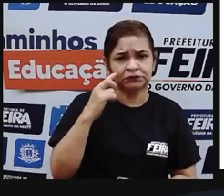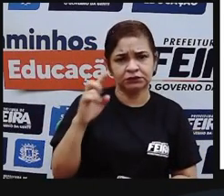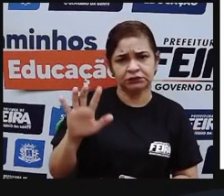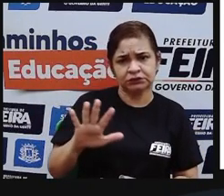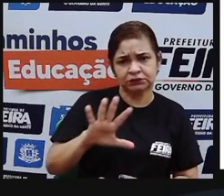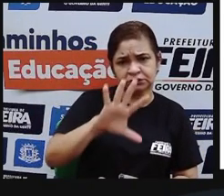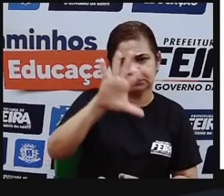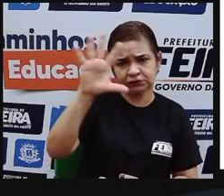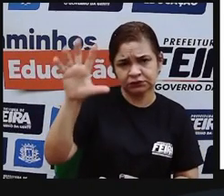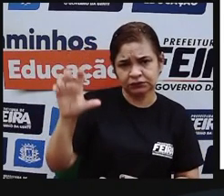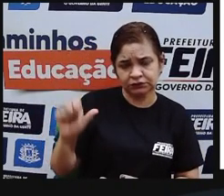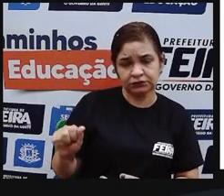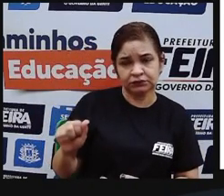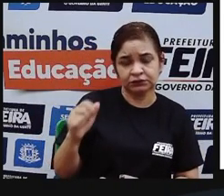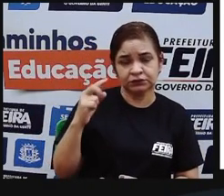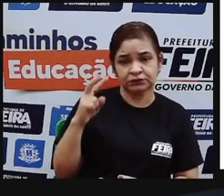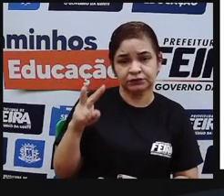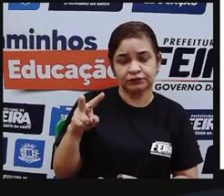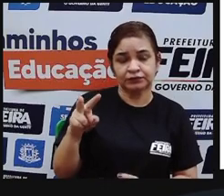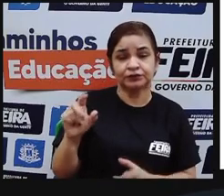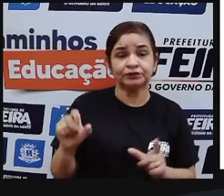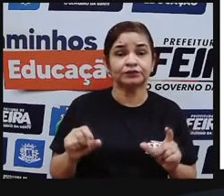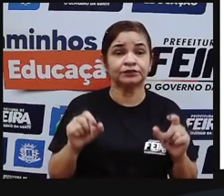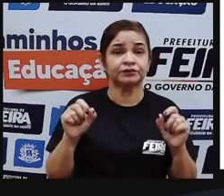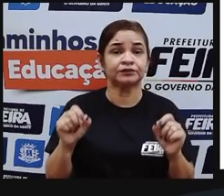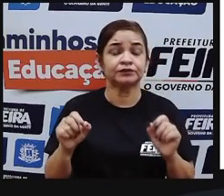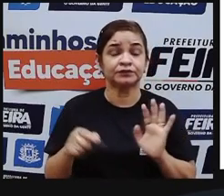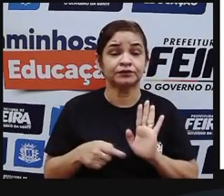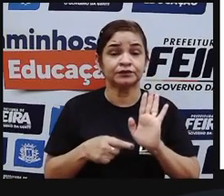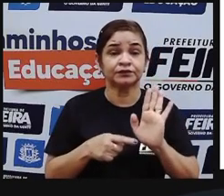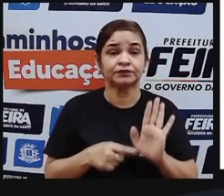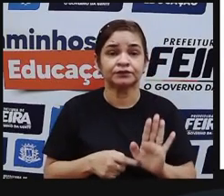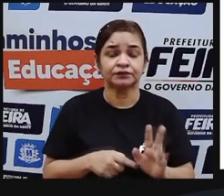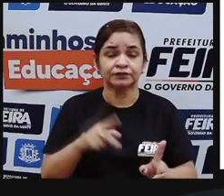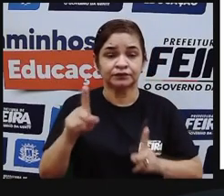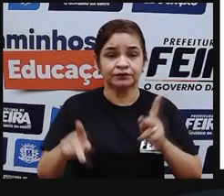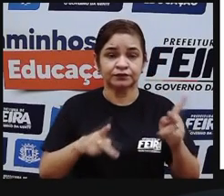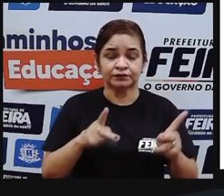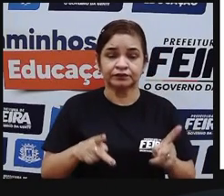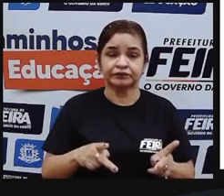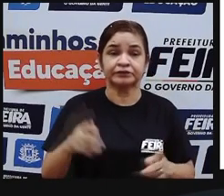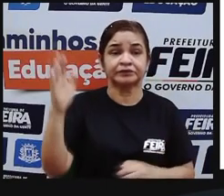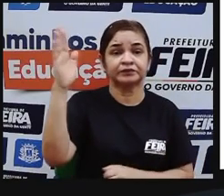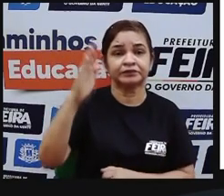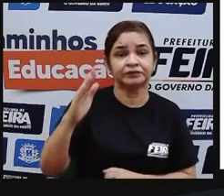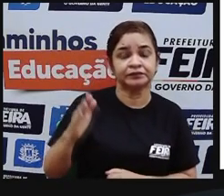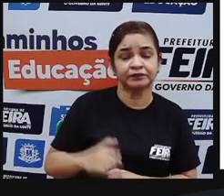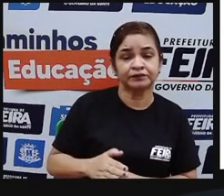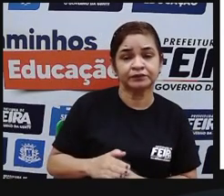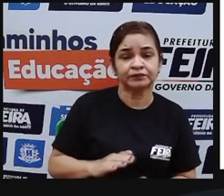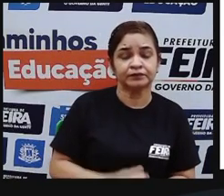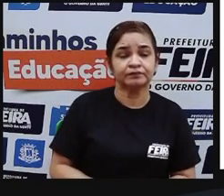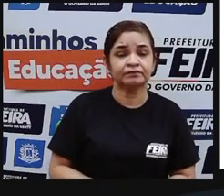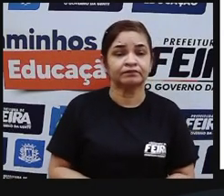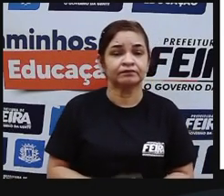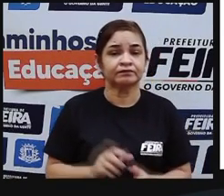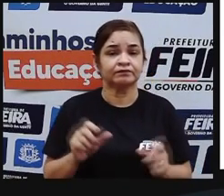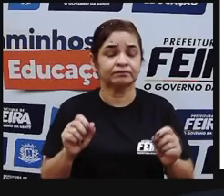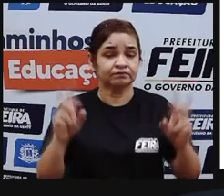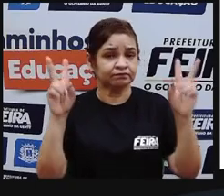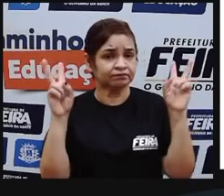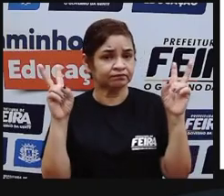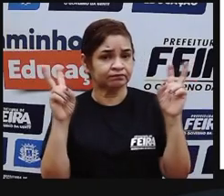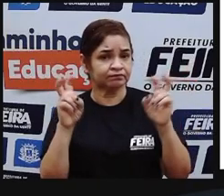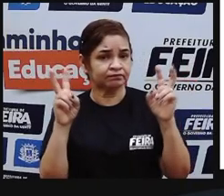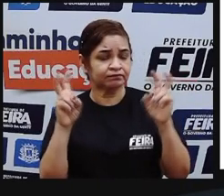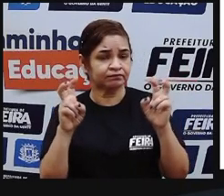tela, que vocês estão vendo, retrata os povos indígenas do Brasil na época do, abre aspas,